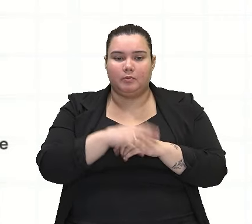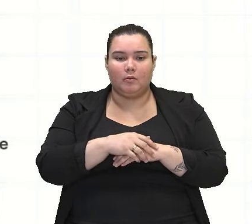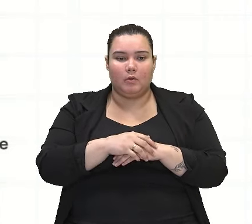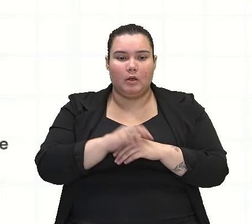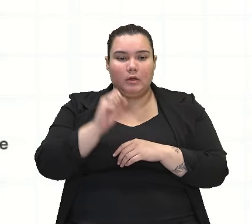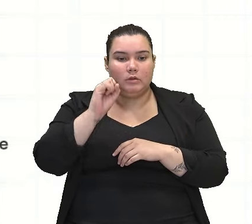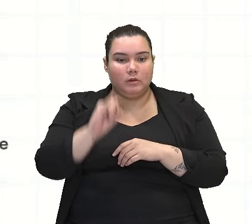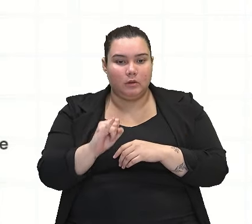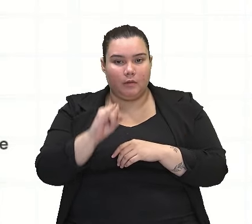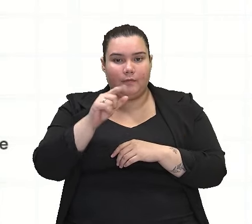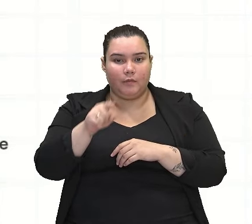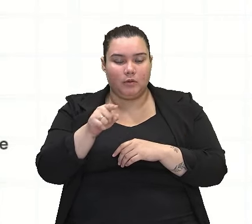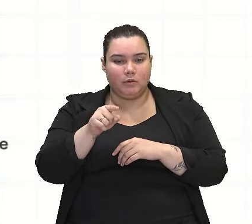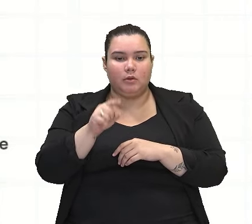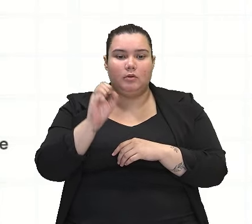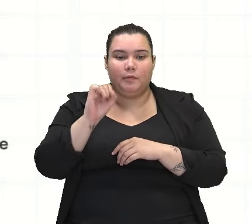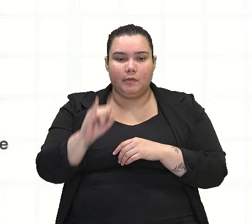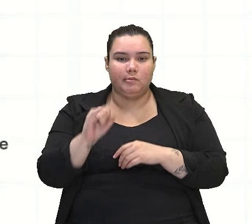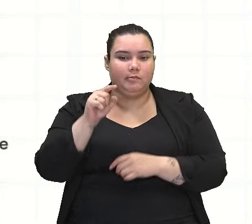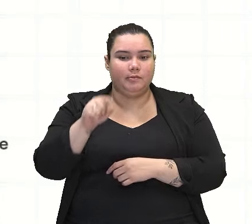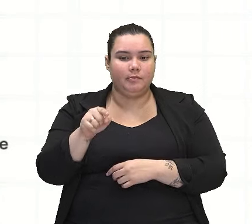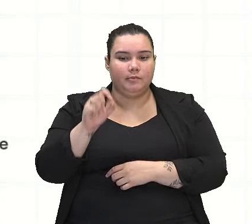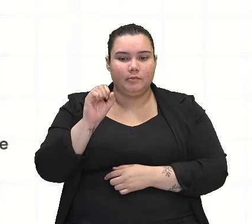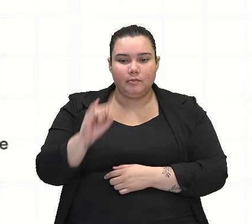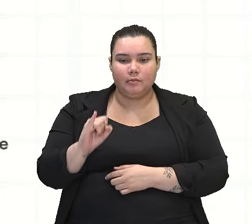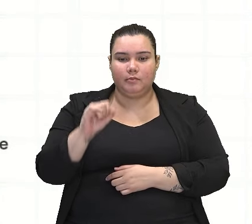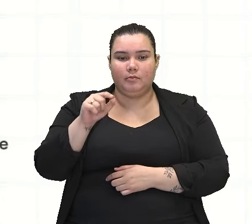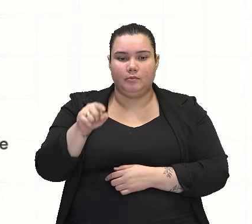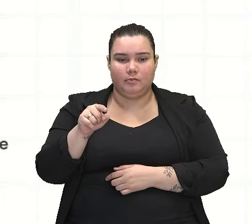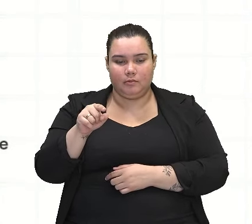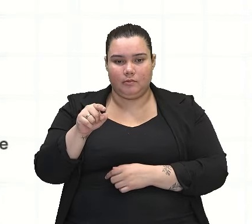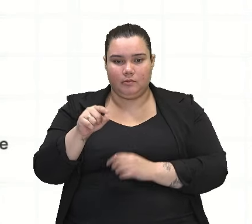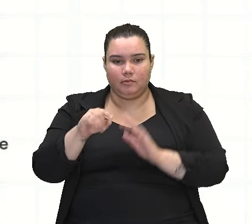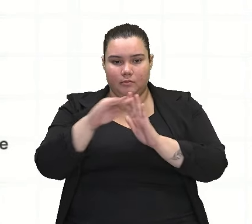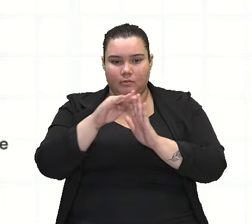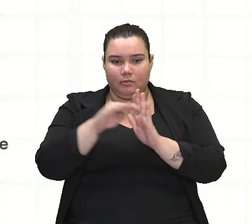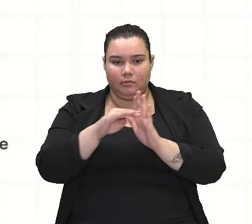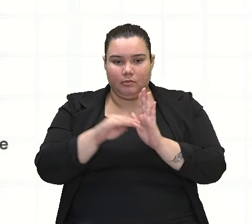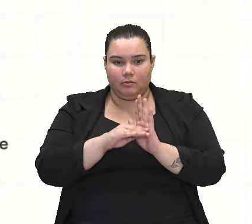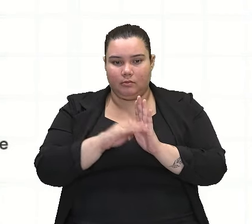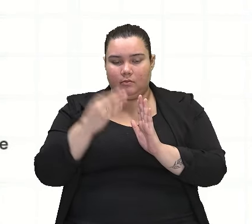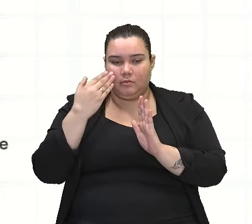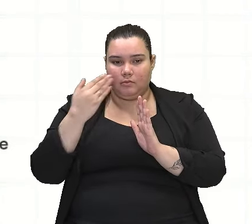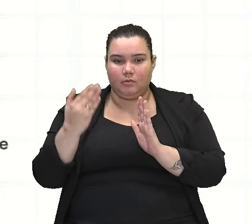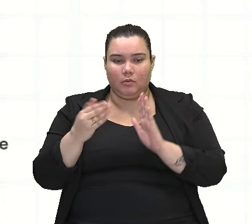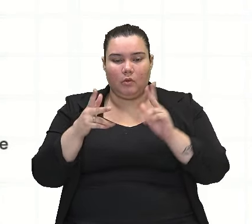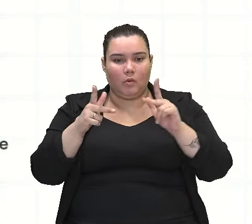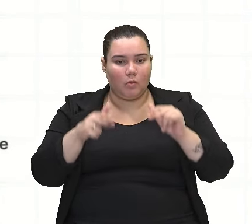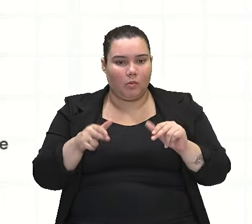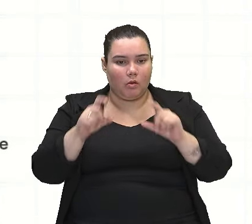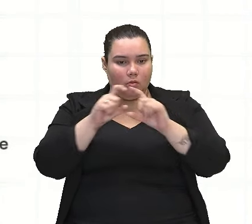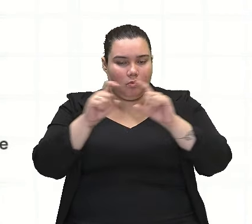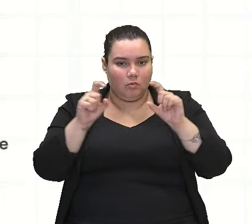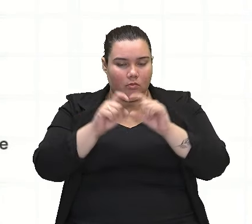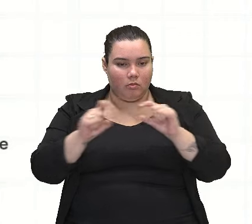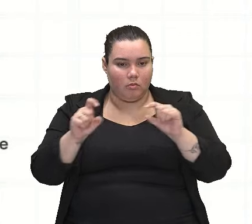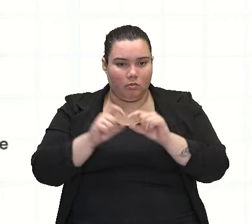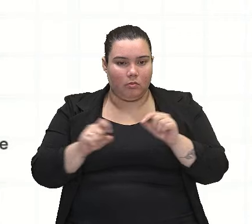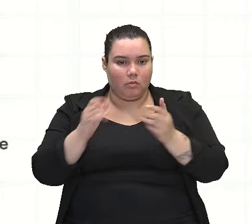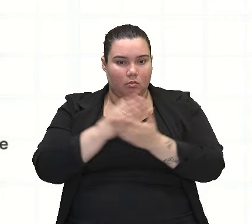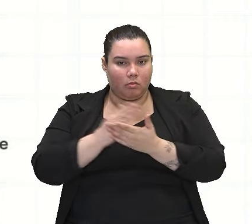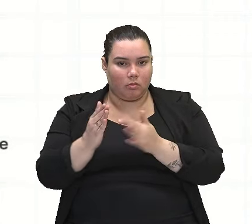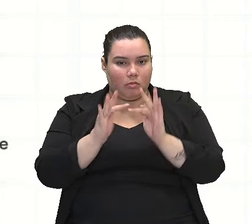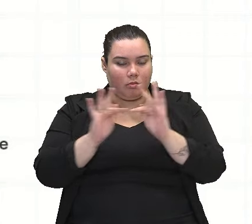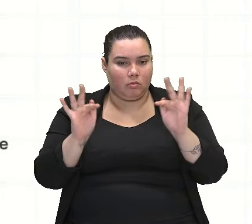só. Se você, se você, se você. Observem que é o mesmo enunciado repetido no início de